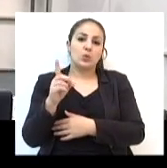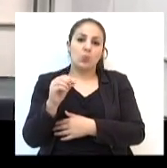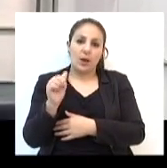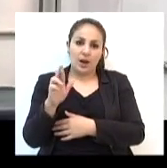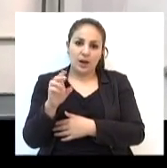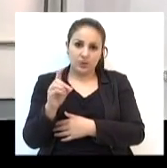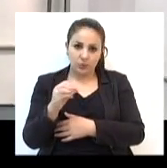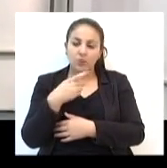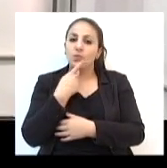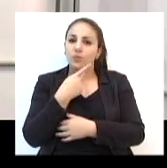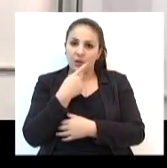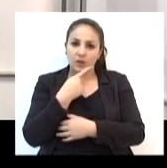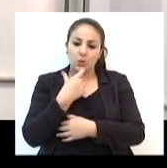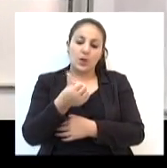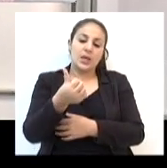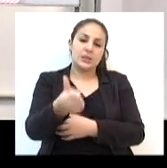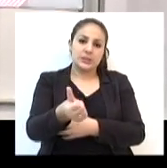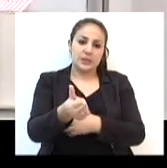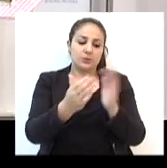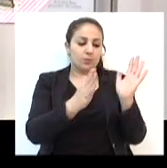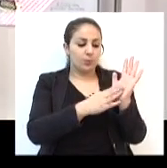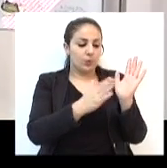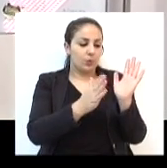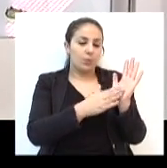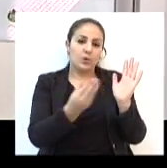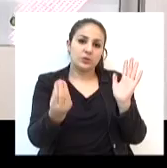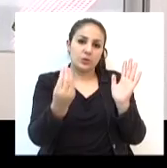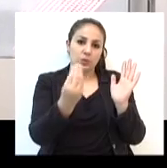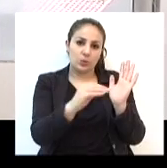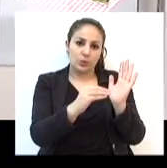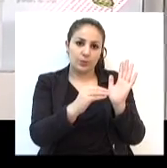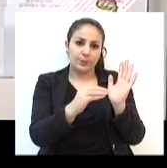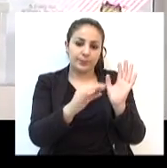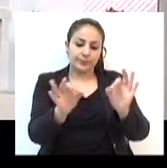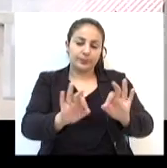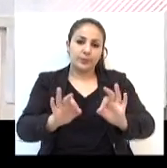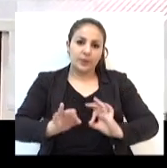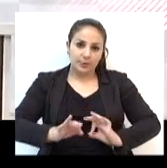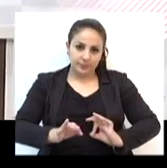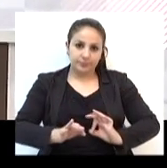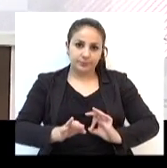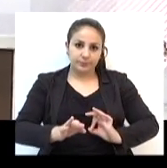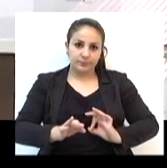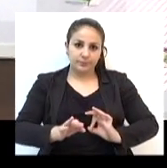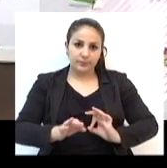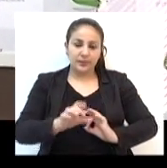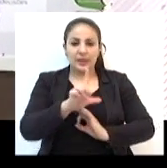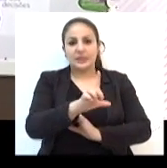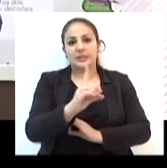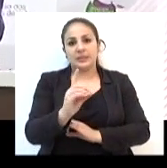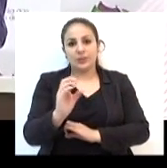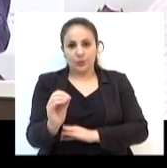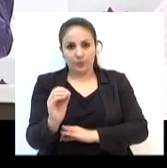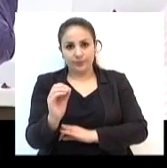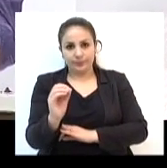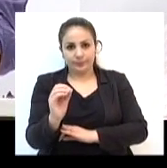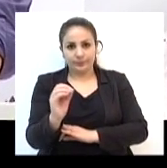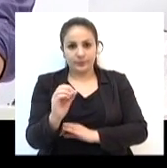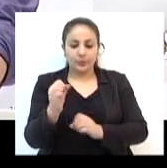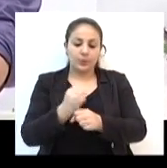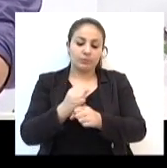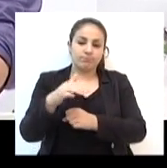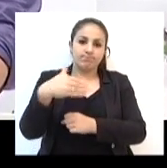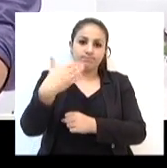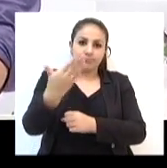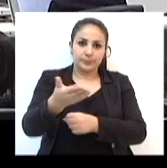Pelliccioli destacou as seis emendas que protocolou no projeto referente à Lei de Diretrizes Orçamentárias para o